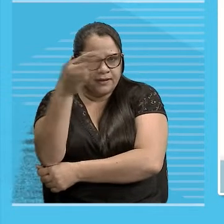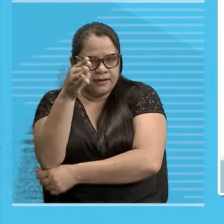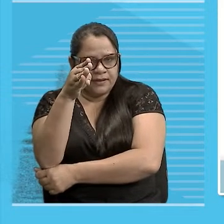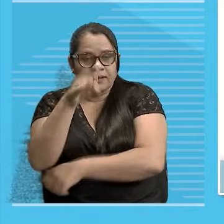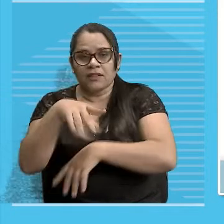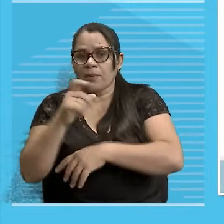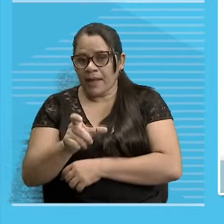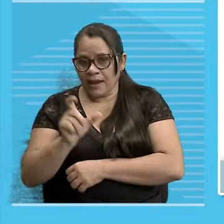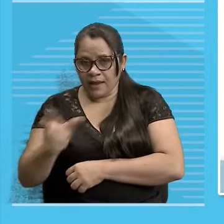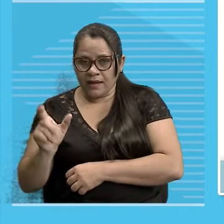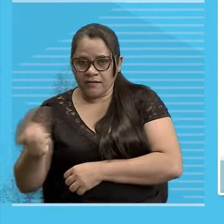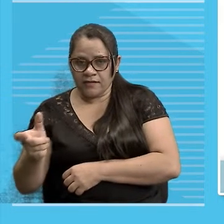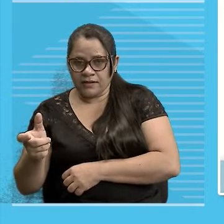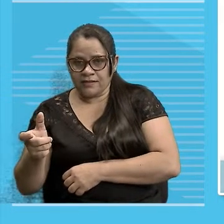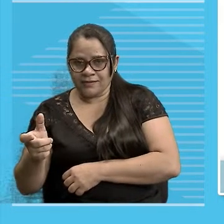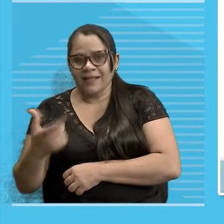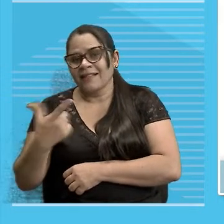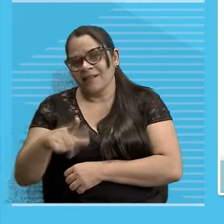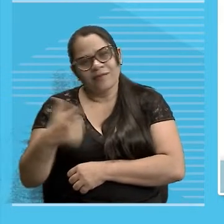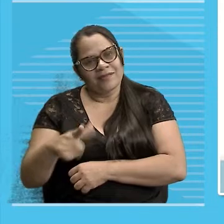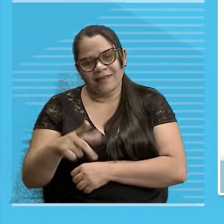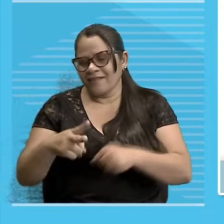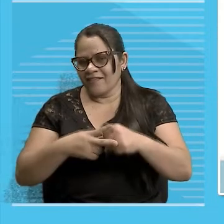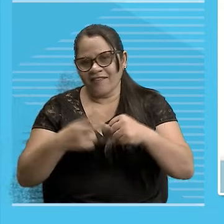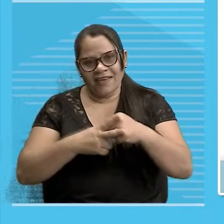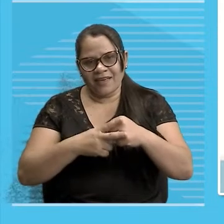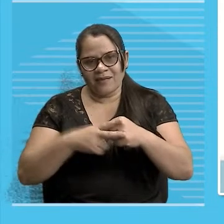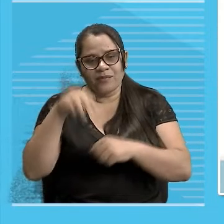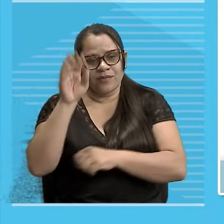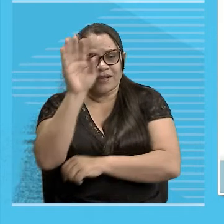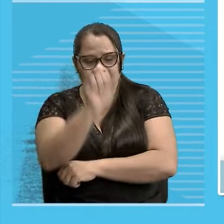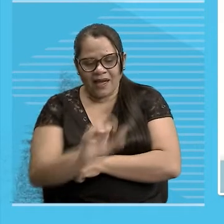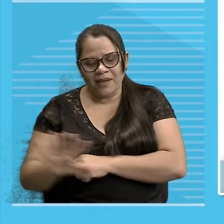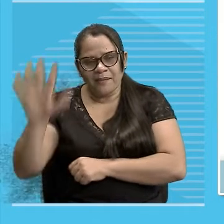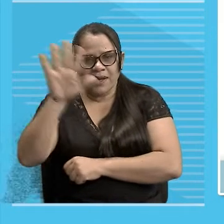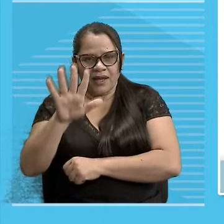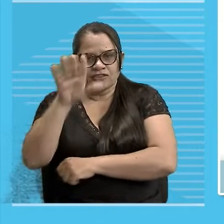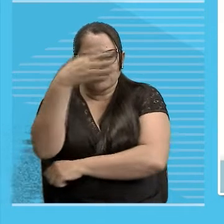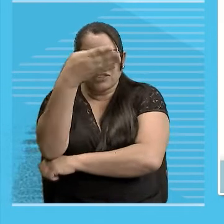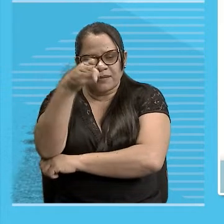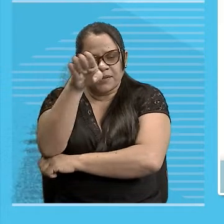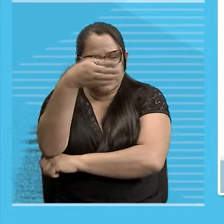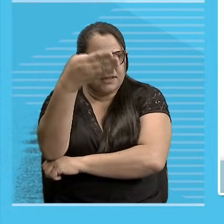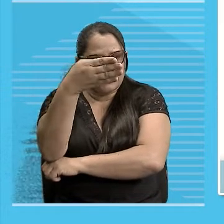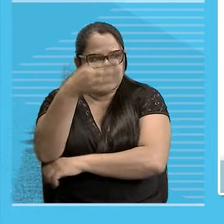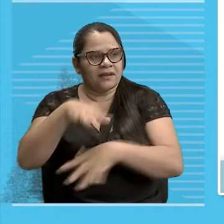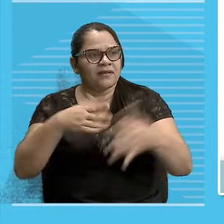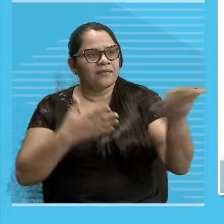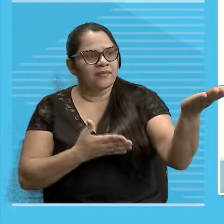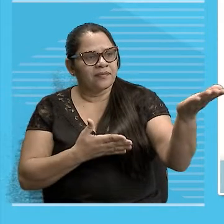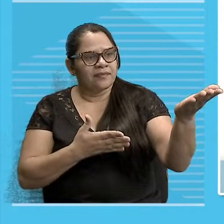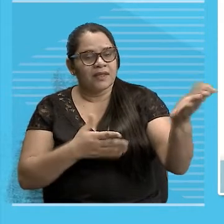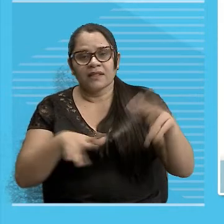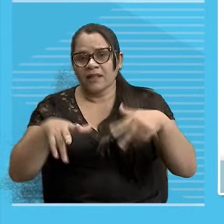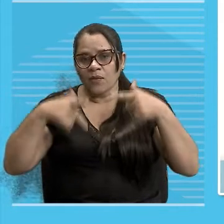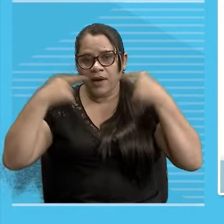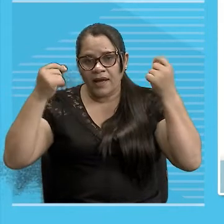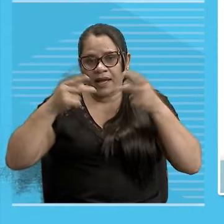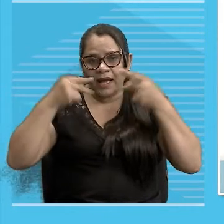Simbólicos É a bandeira do Japão Mas aí Bandeira né Ali ó Gato Bom